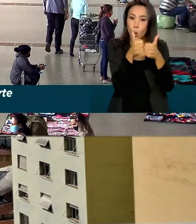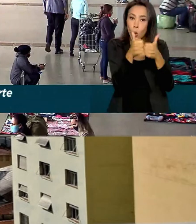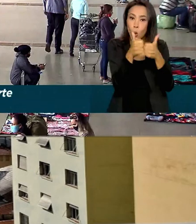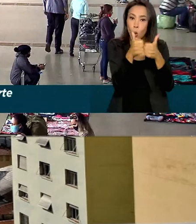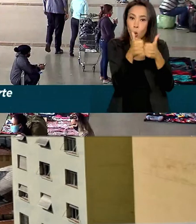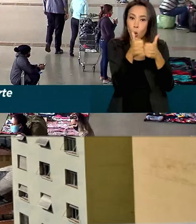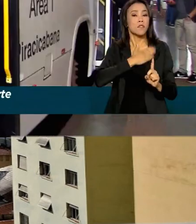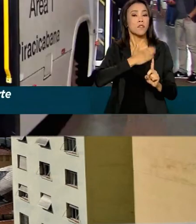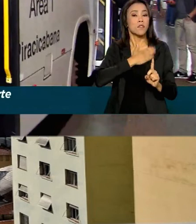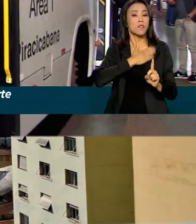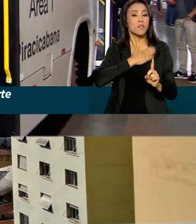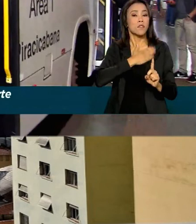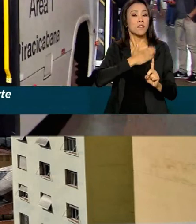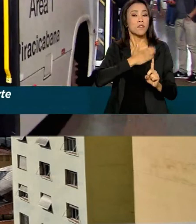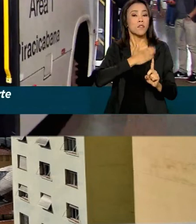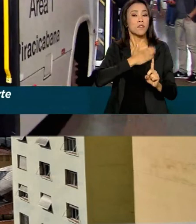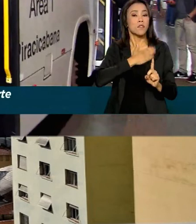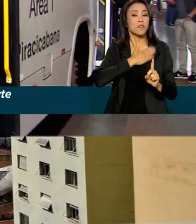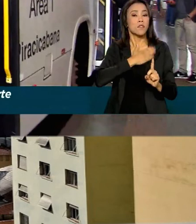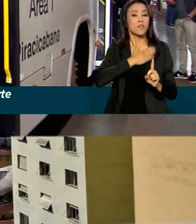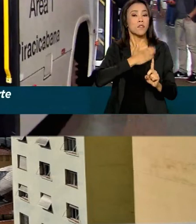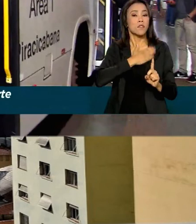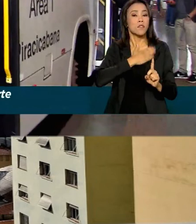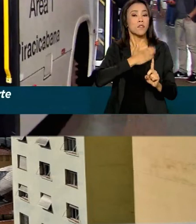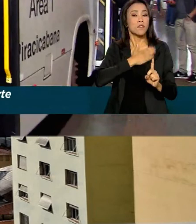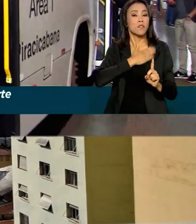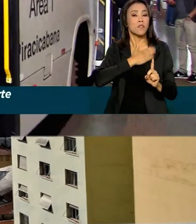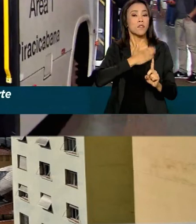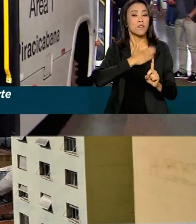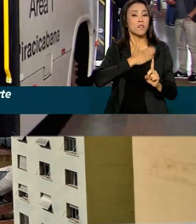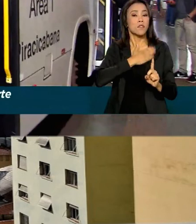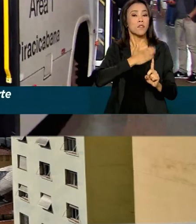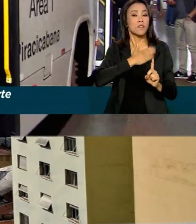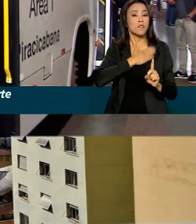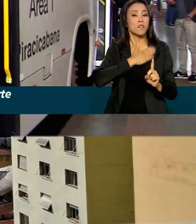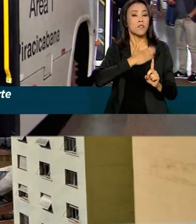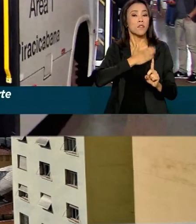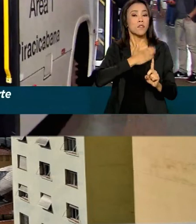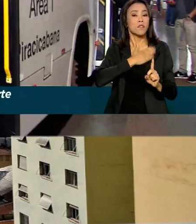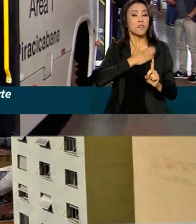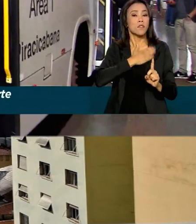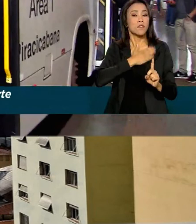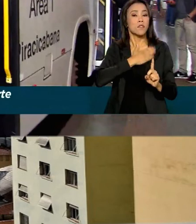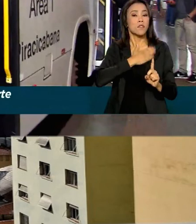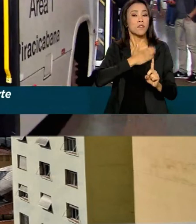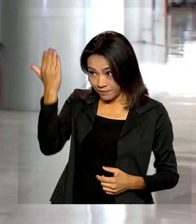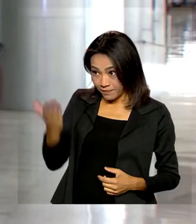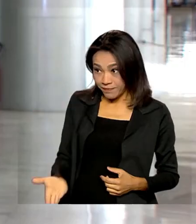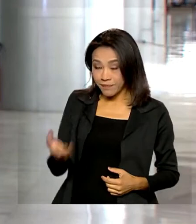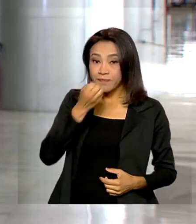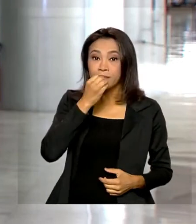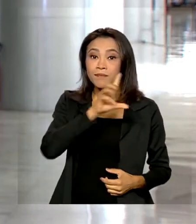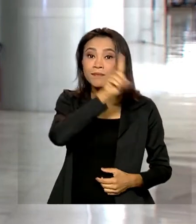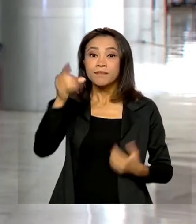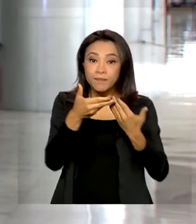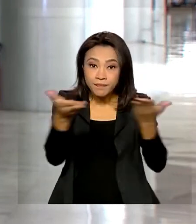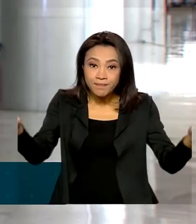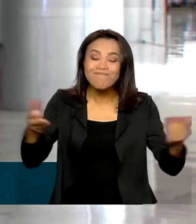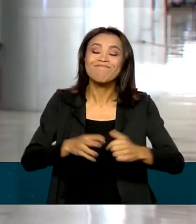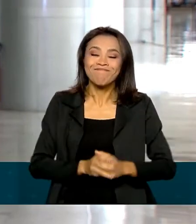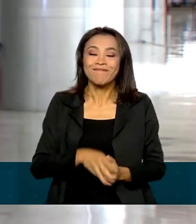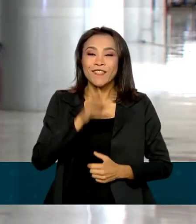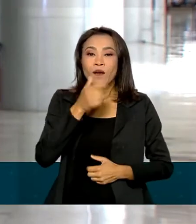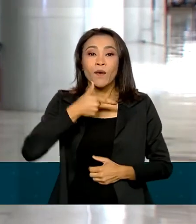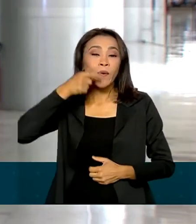transportes gratuitos de pessoas acima de 65 anos. Vamos acompanhar com mais detalhes. Olha, esse recurso foi